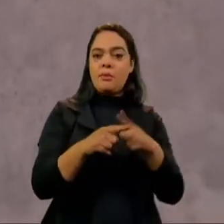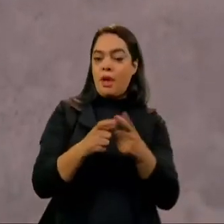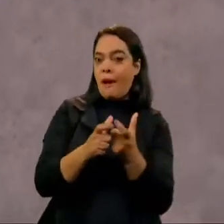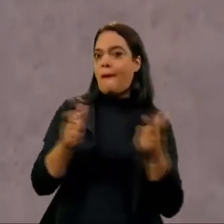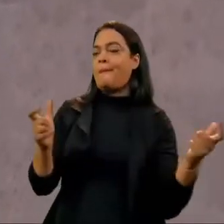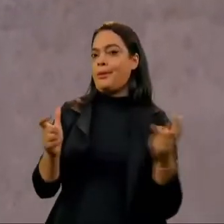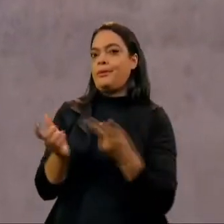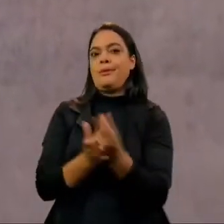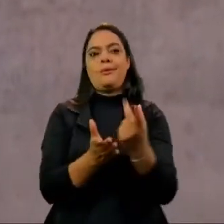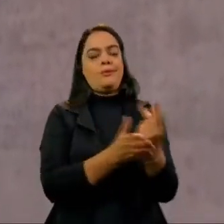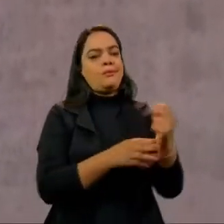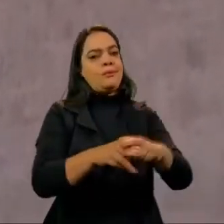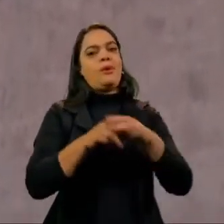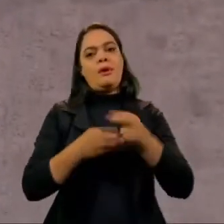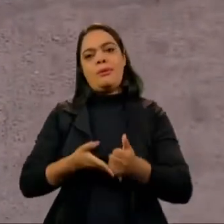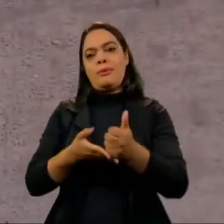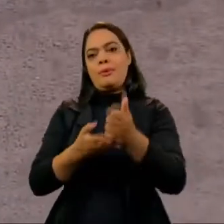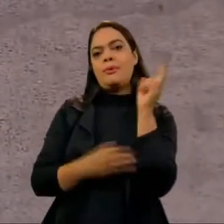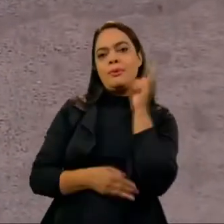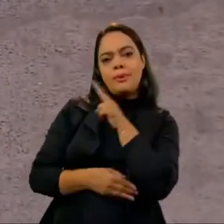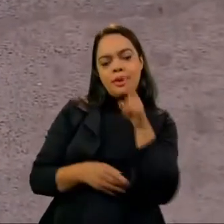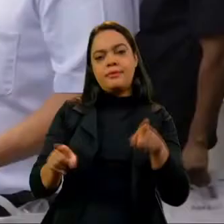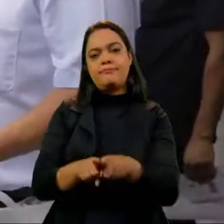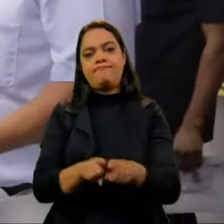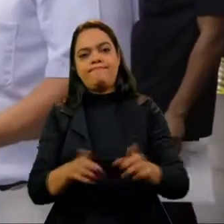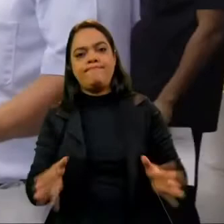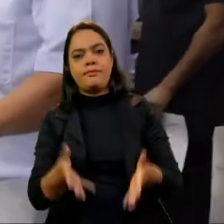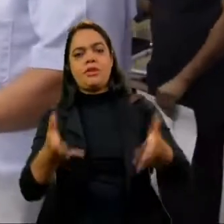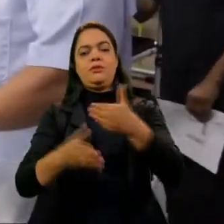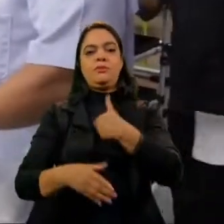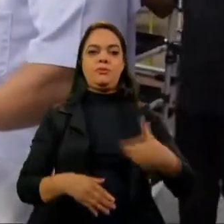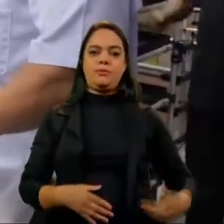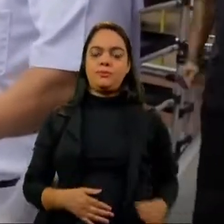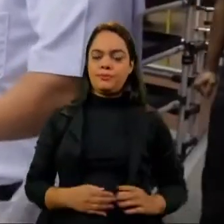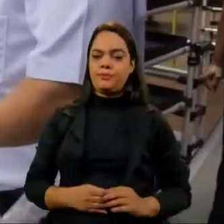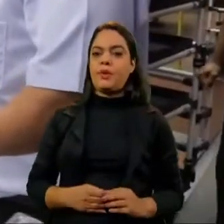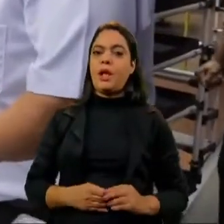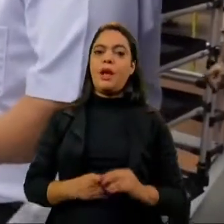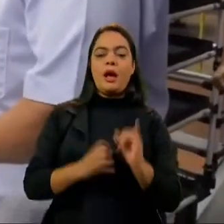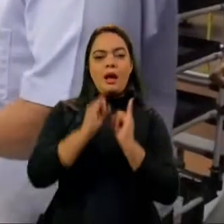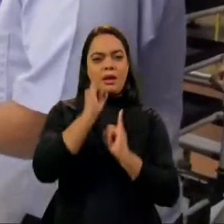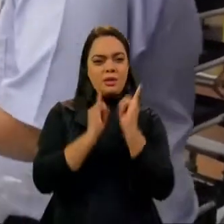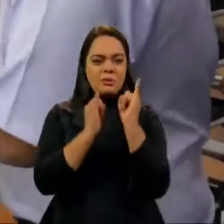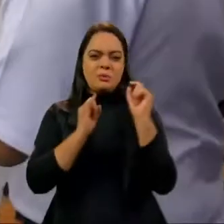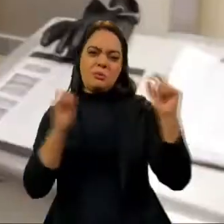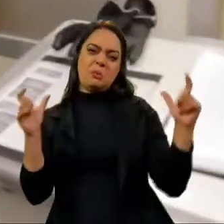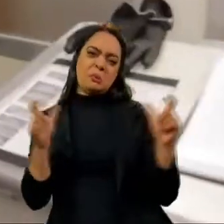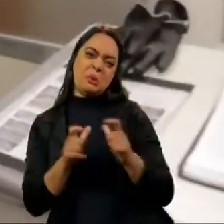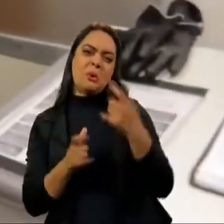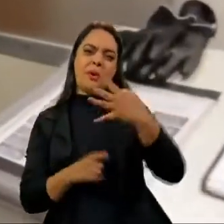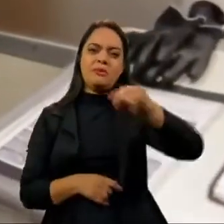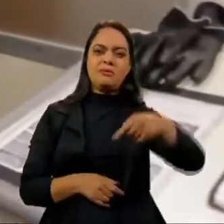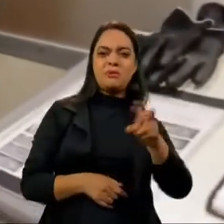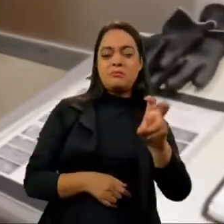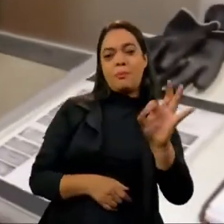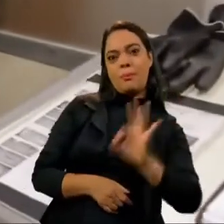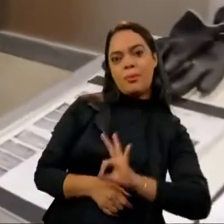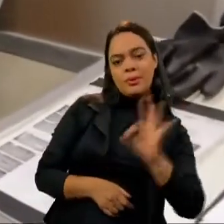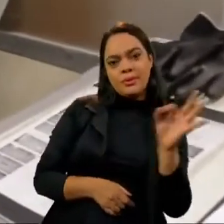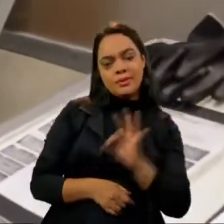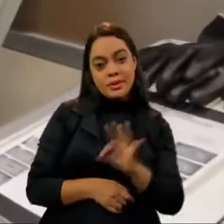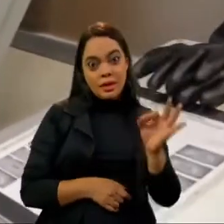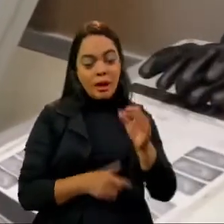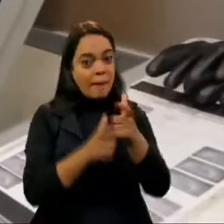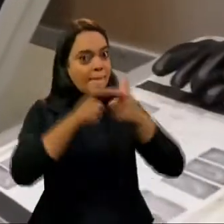dinheiro do auxílio e as medidas de estímulo do governo. A indústria desabou 4,5%, a maior retração desde 2016,